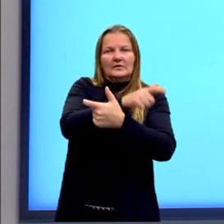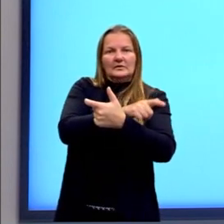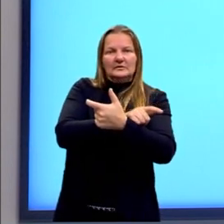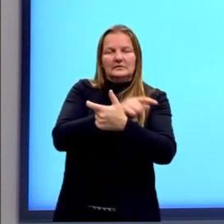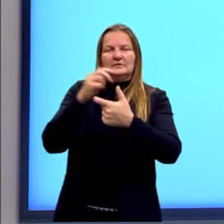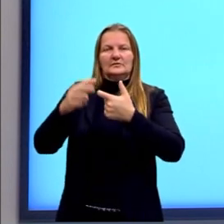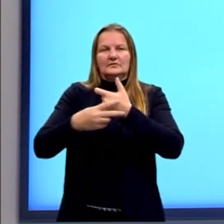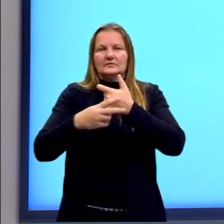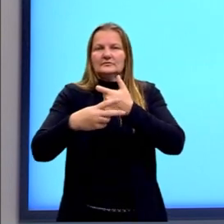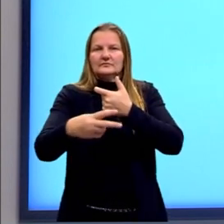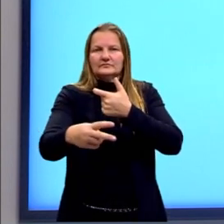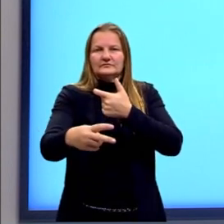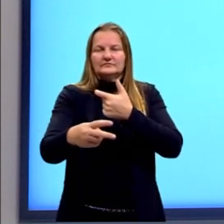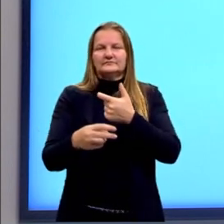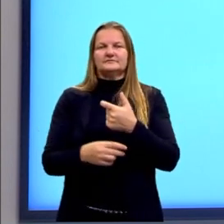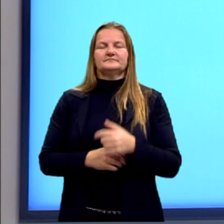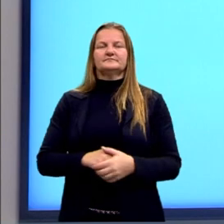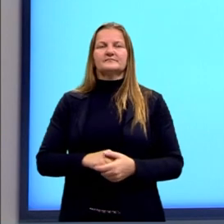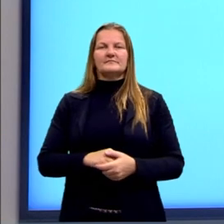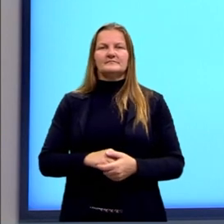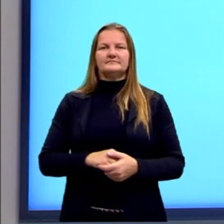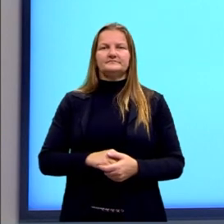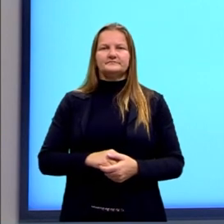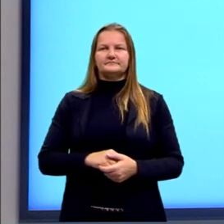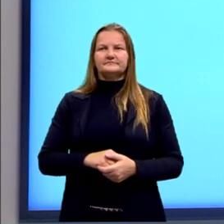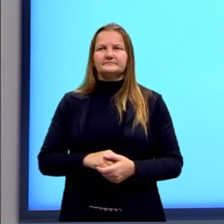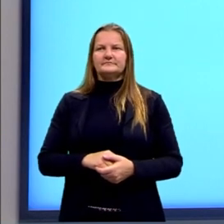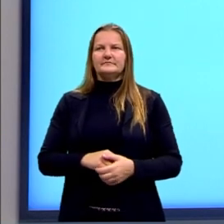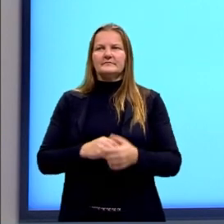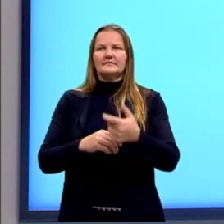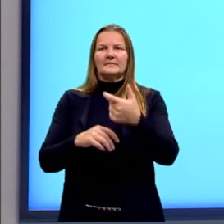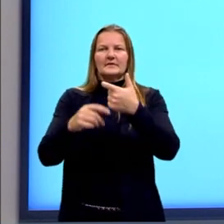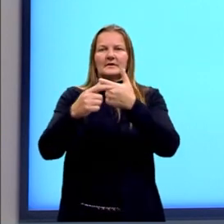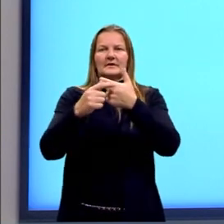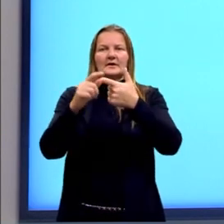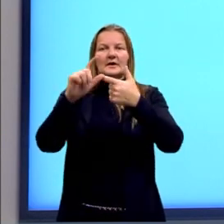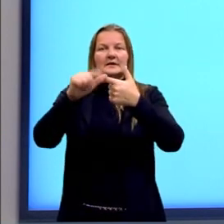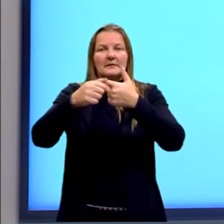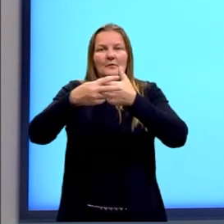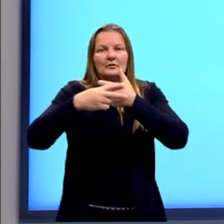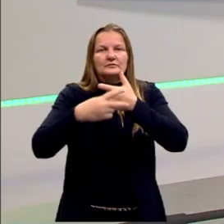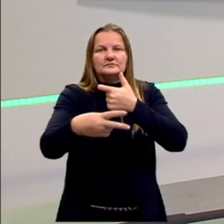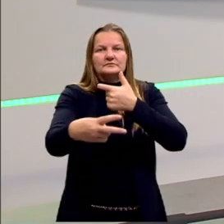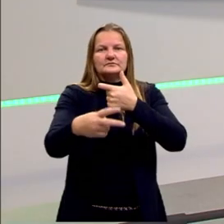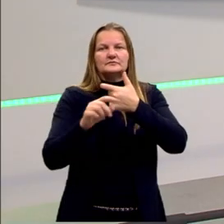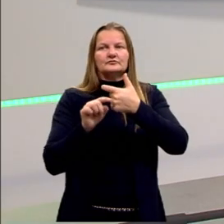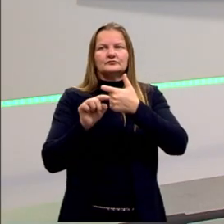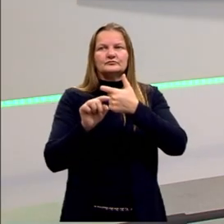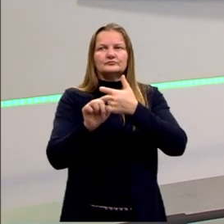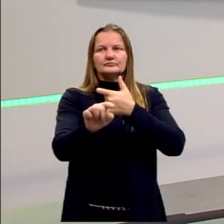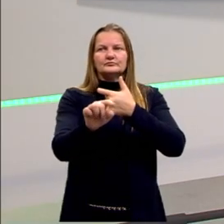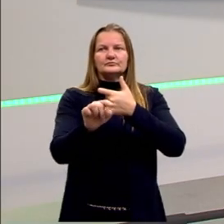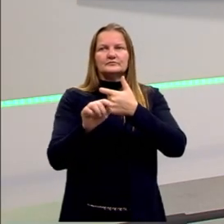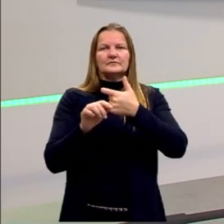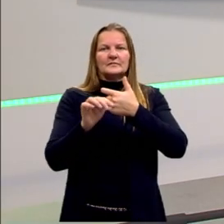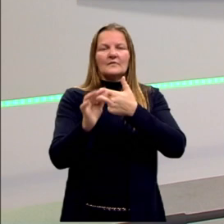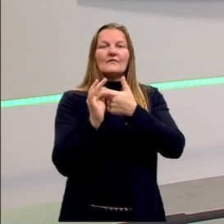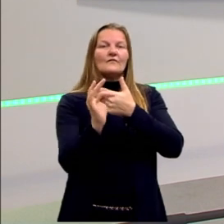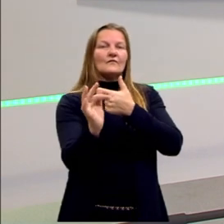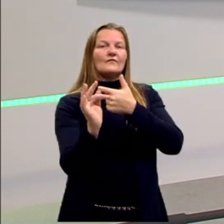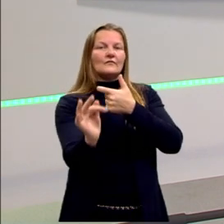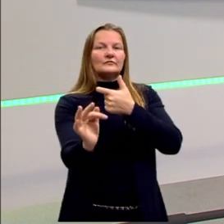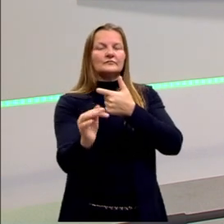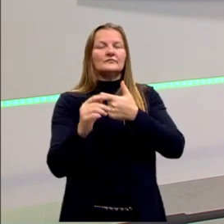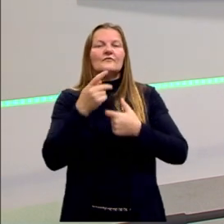trás, apontando aquilo que já foi falado. E a catáfora com a setinha para frente, apontando aquilo que vai ser